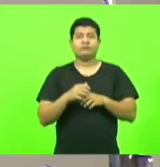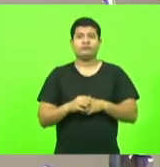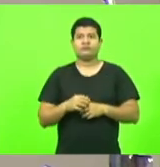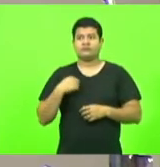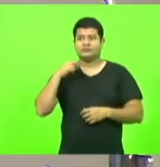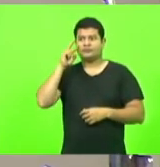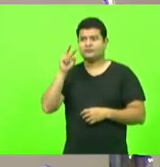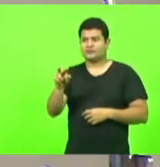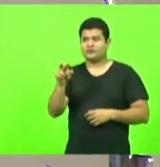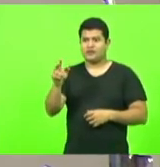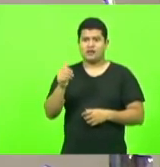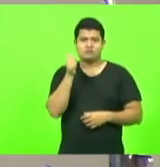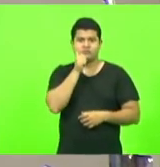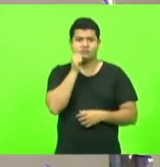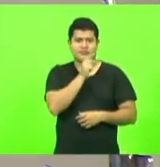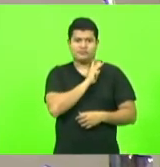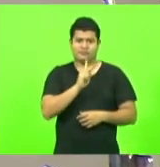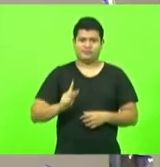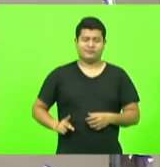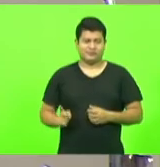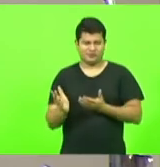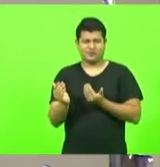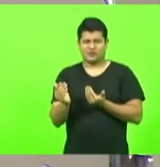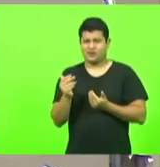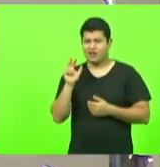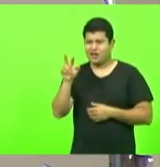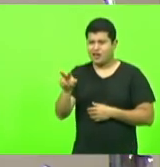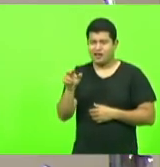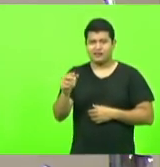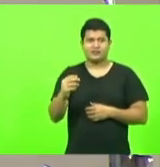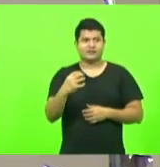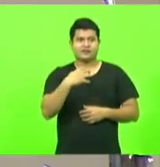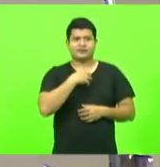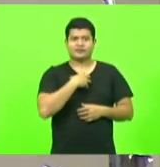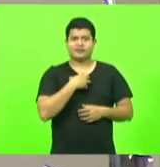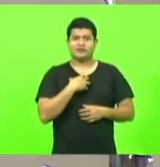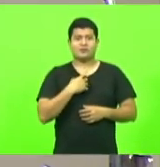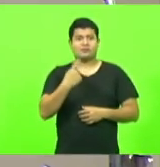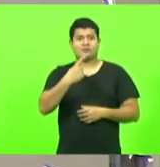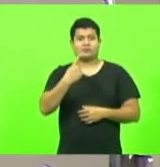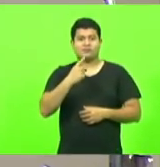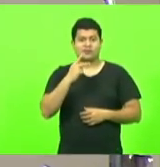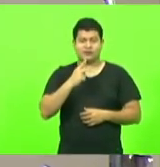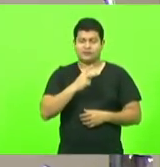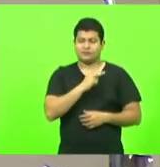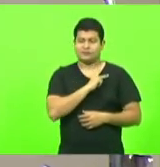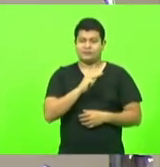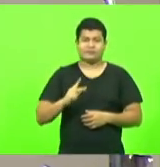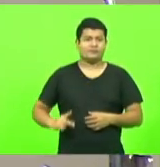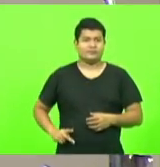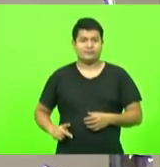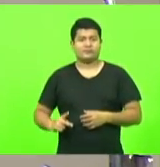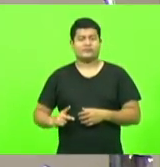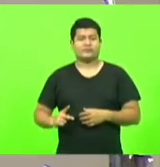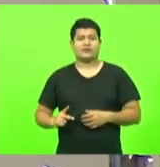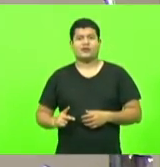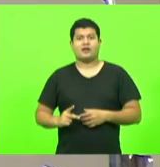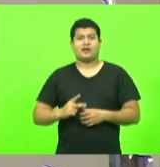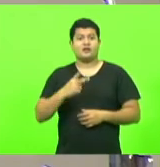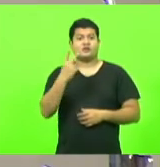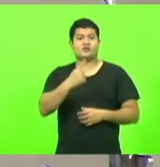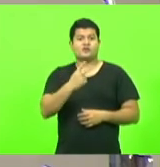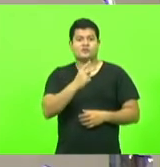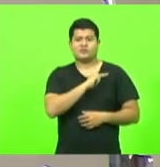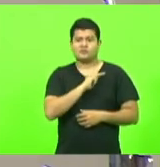no olho da presidente do primeiro vice-presidente do segundo vice-presidente enfim da mesa composta